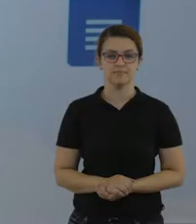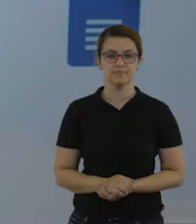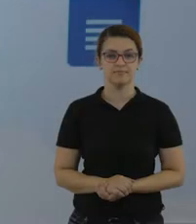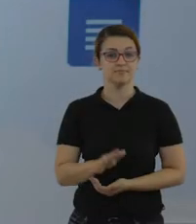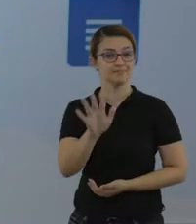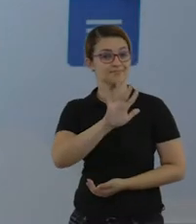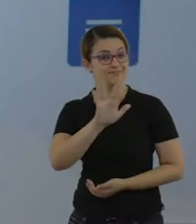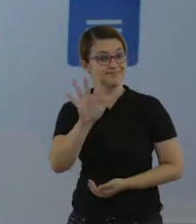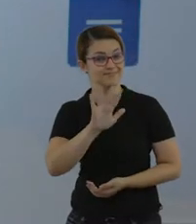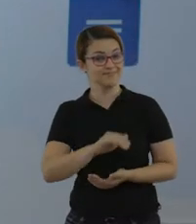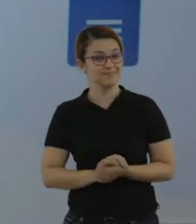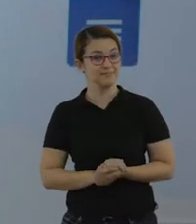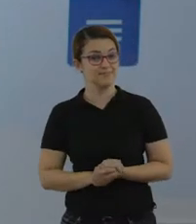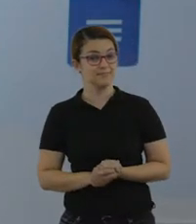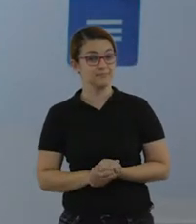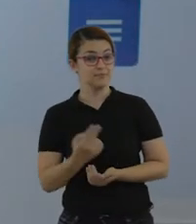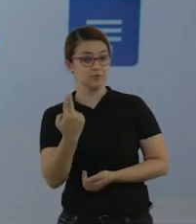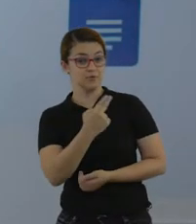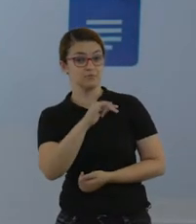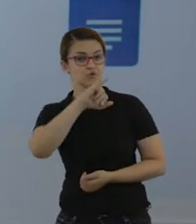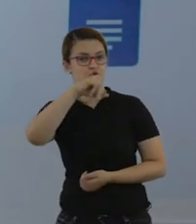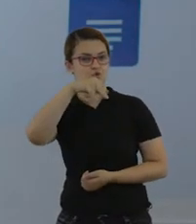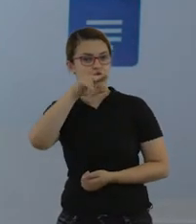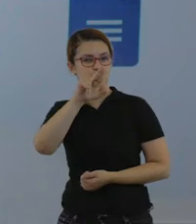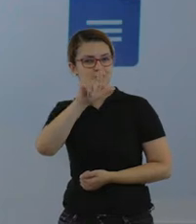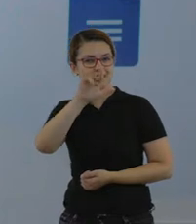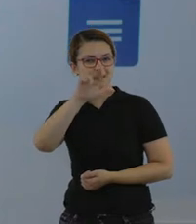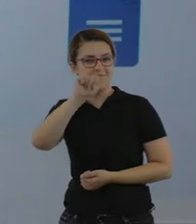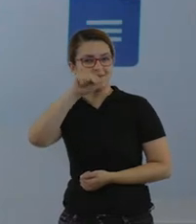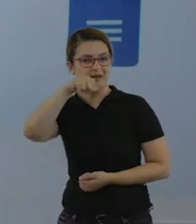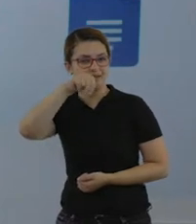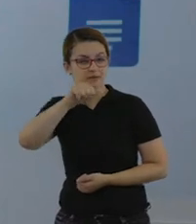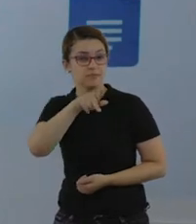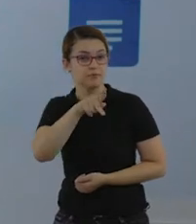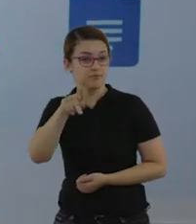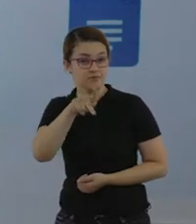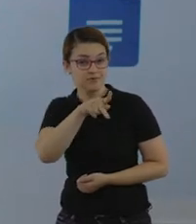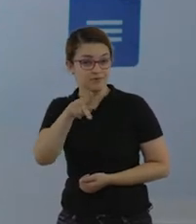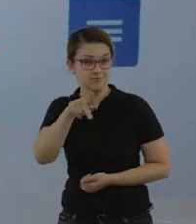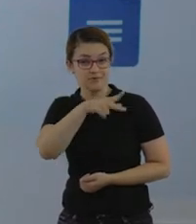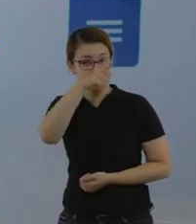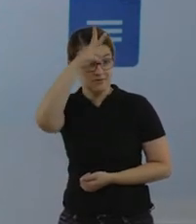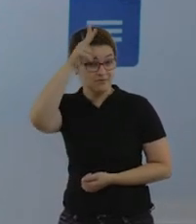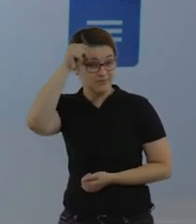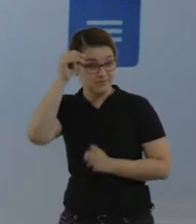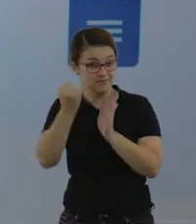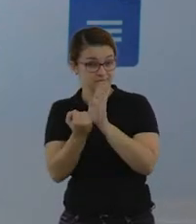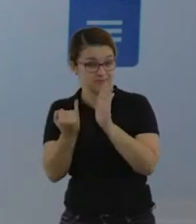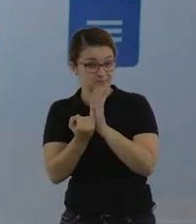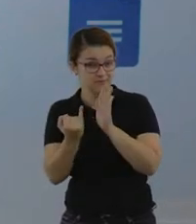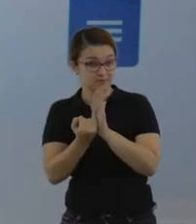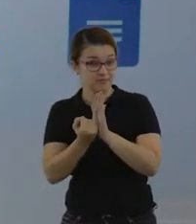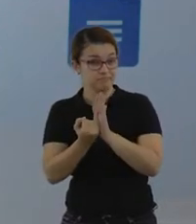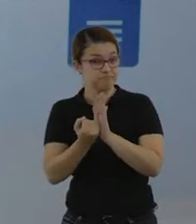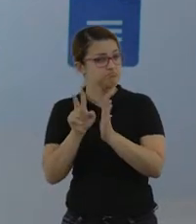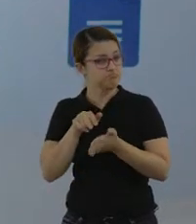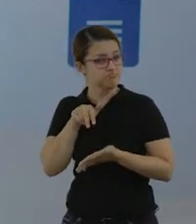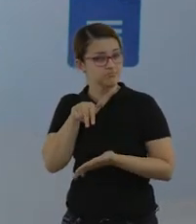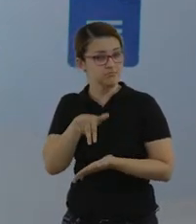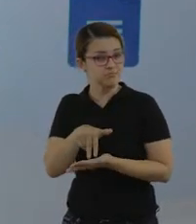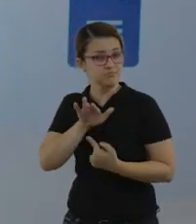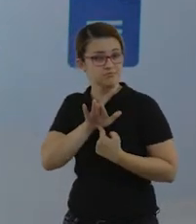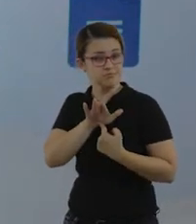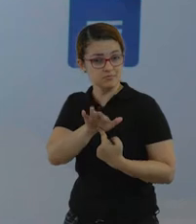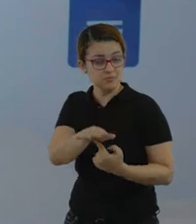Olá, meu nome é Juliana, sou professora da Rede Municipal de Itapevi e estou aqui para trazer